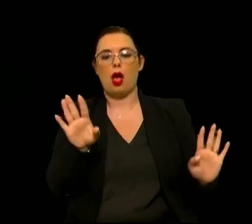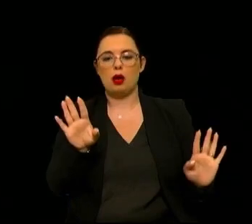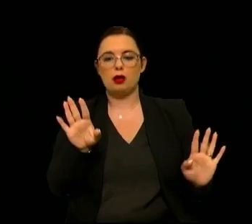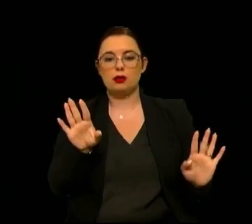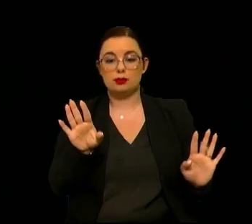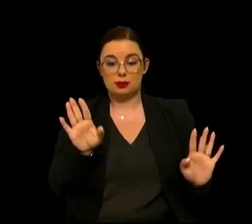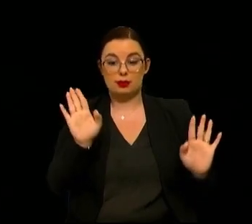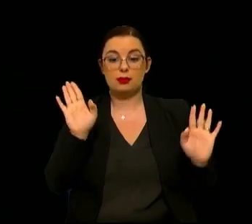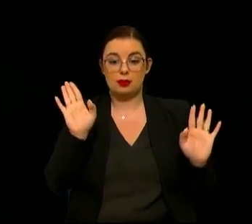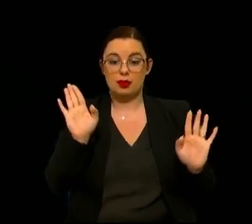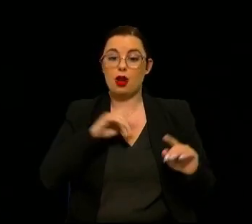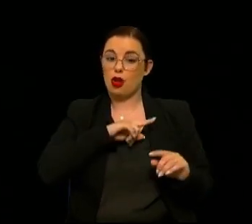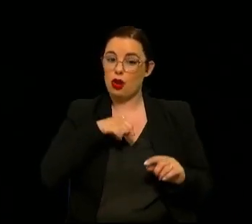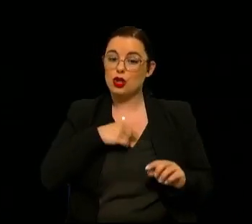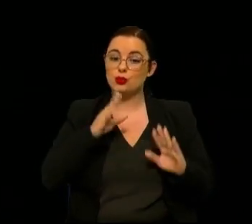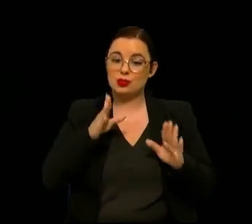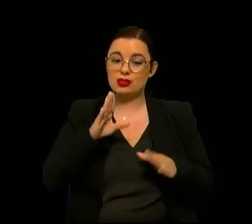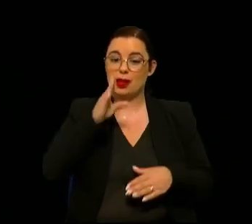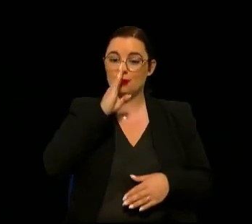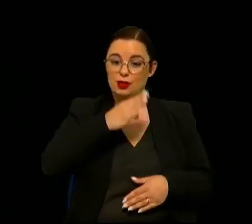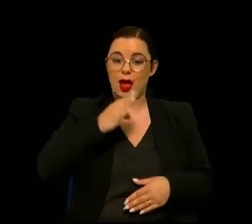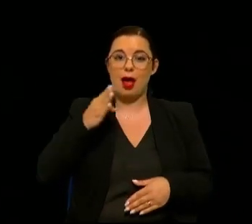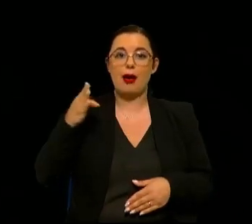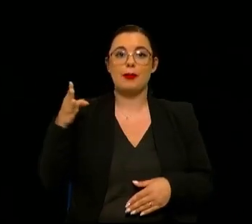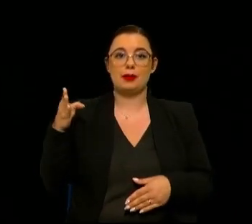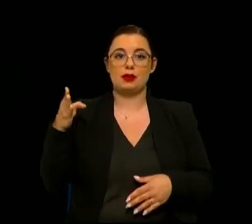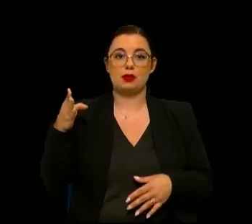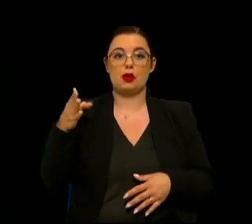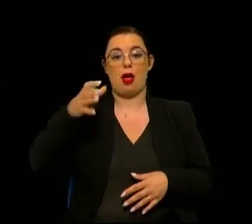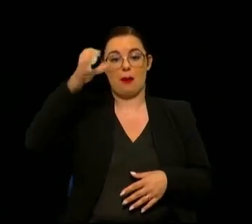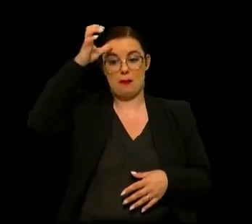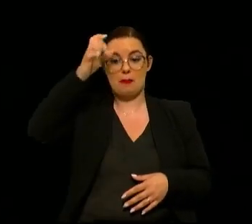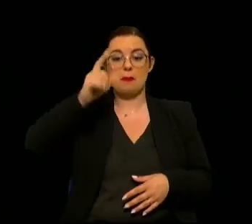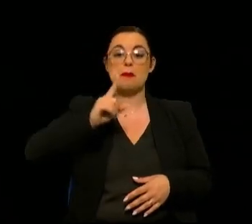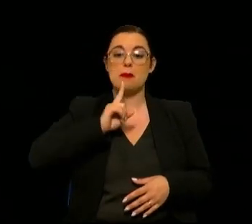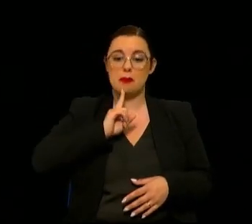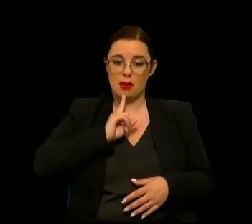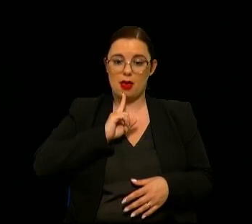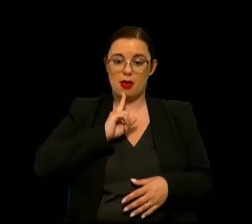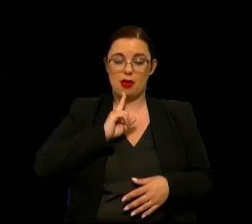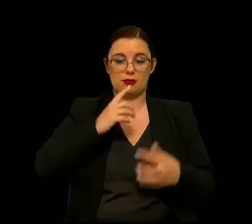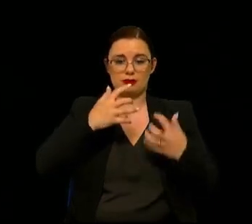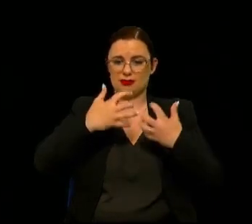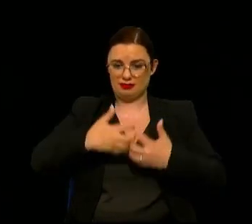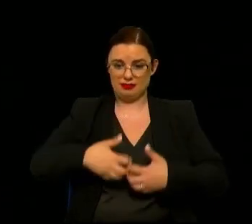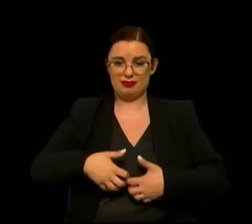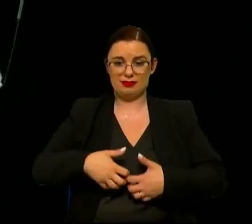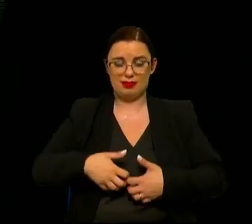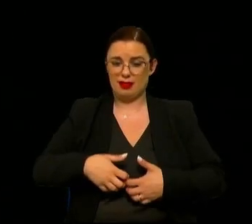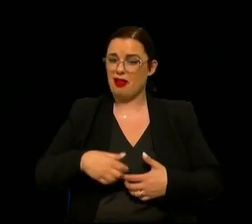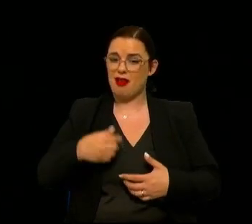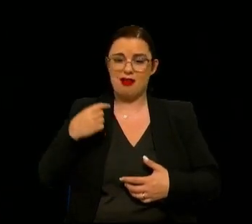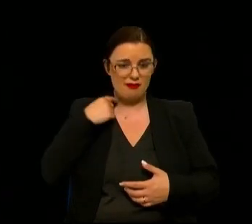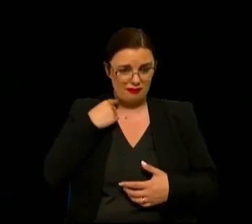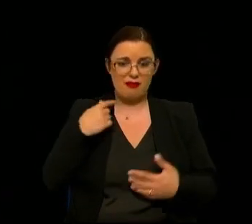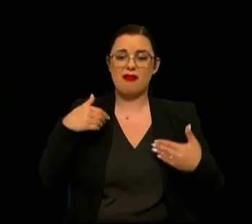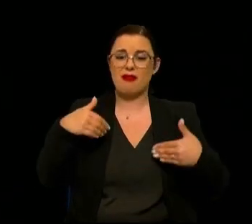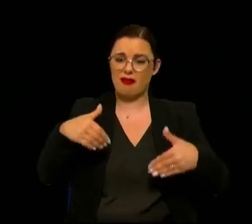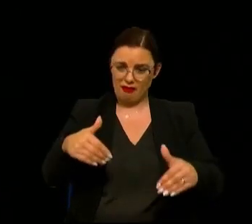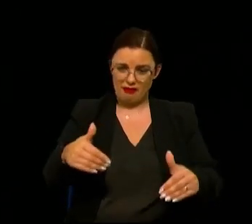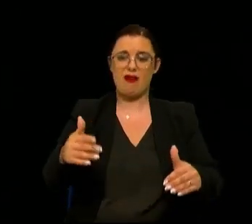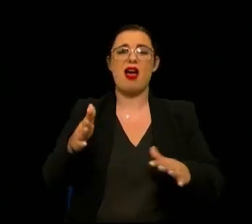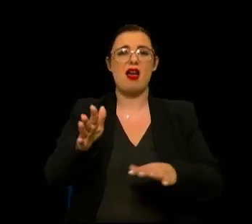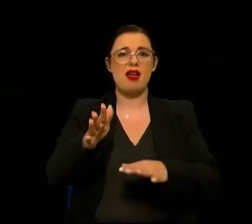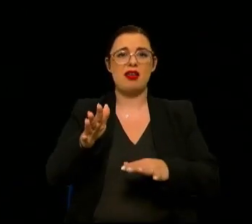Nós temos de nos habituar que as máquinas, com inteligência artificial, machine learning, etc., vão cometer as neiras, vão fazer as